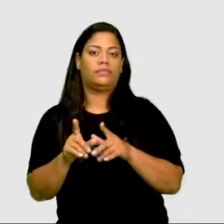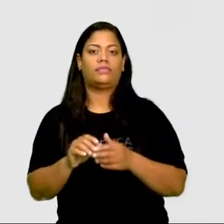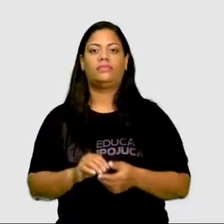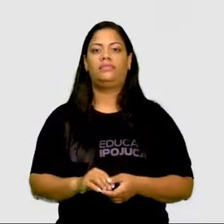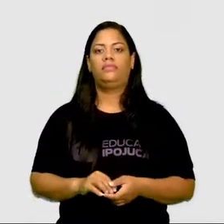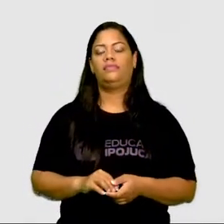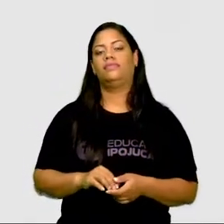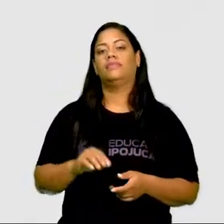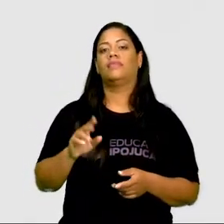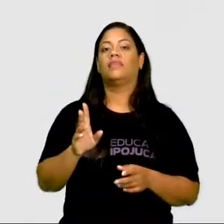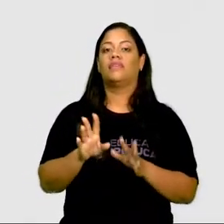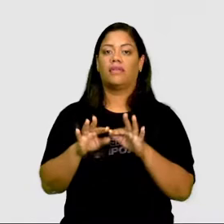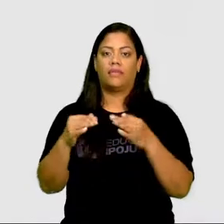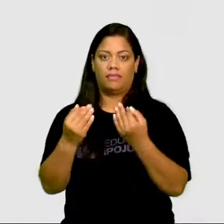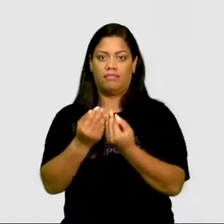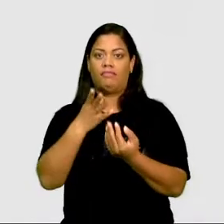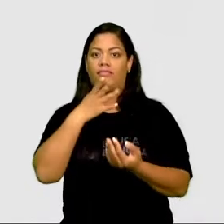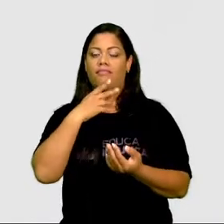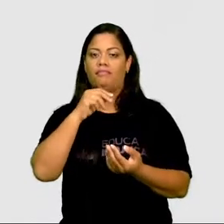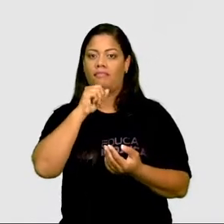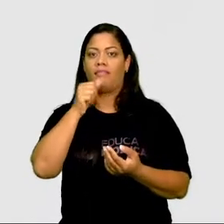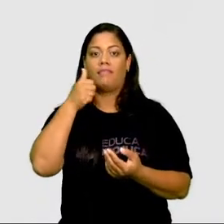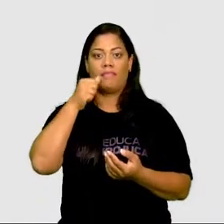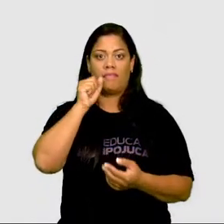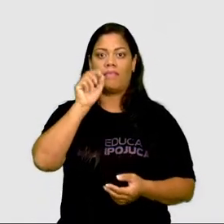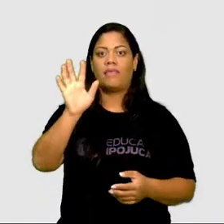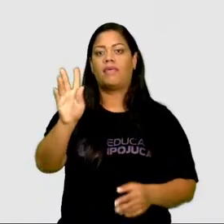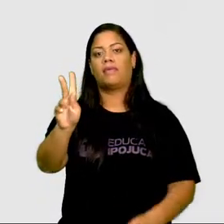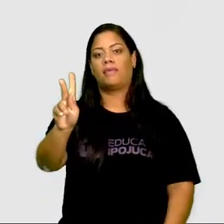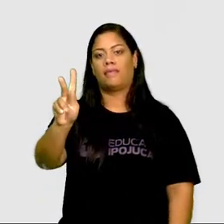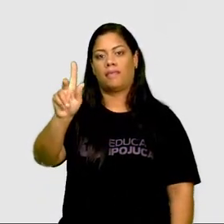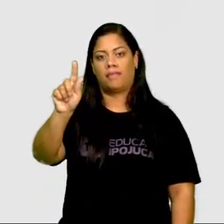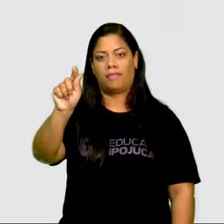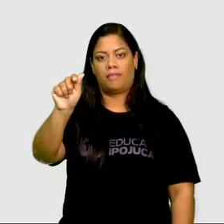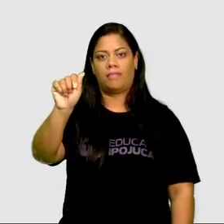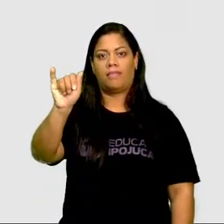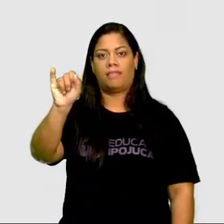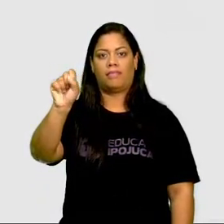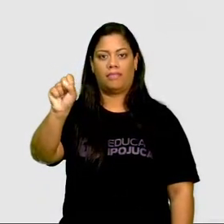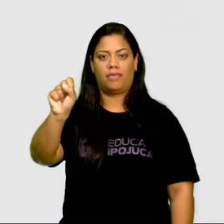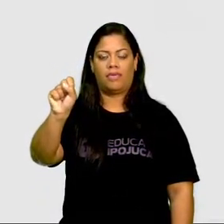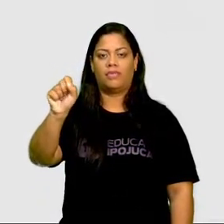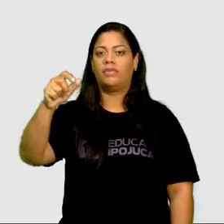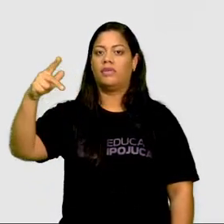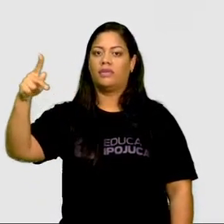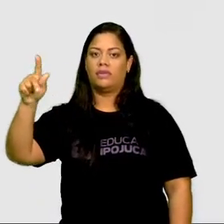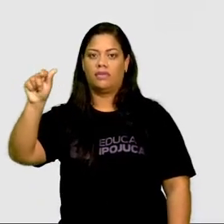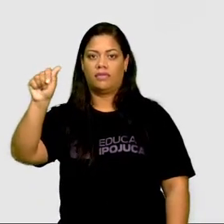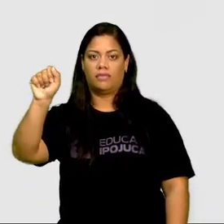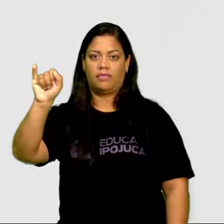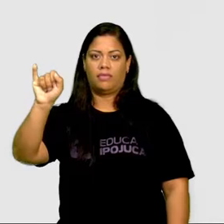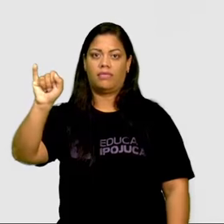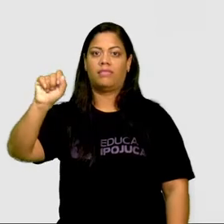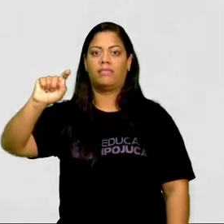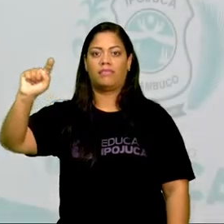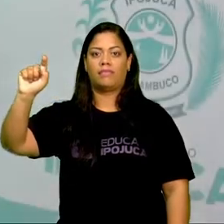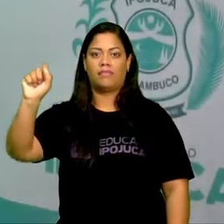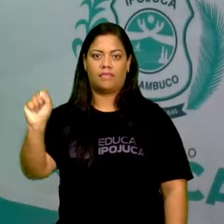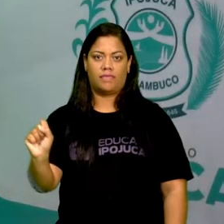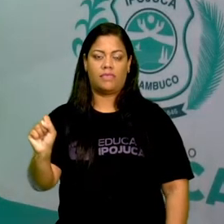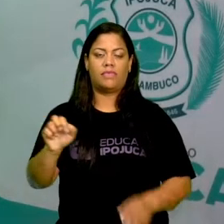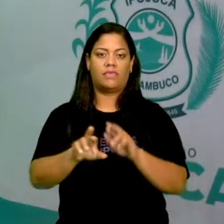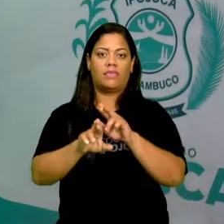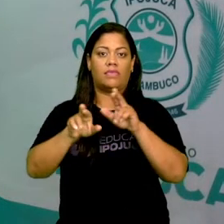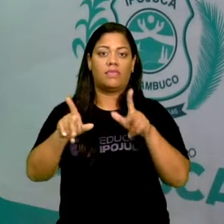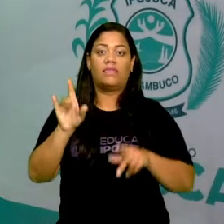pais de país foi apenas o acento agudo. Observe que o tom da palavra,